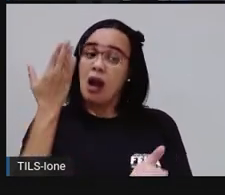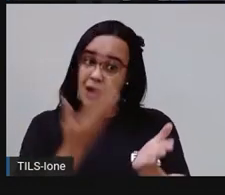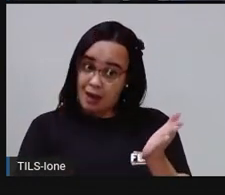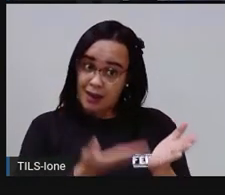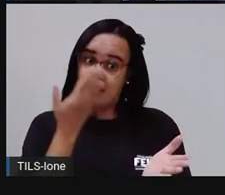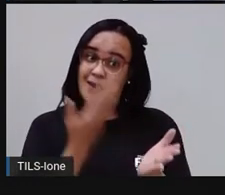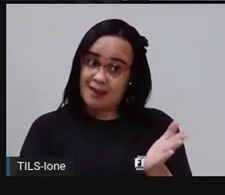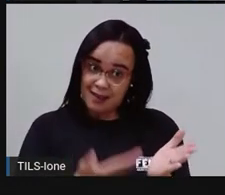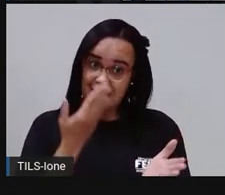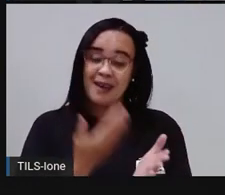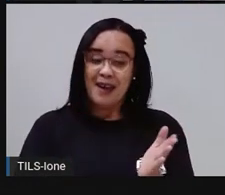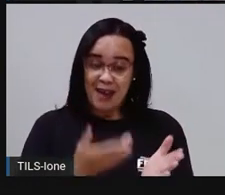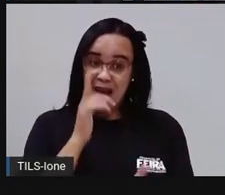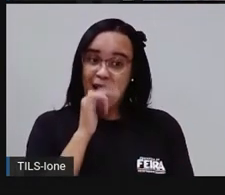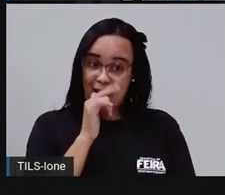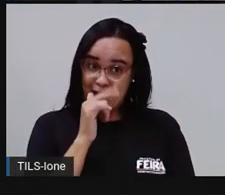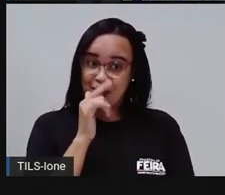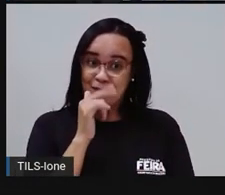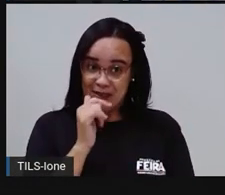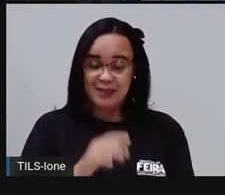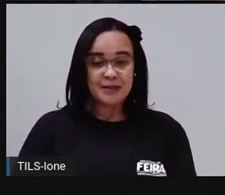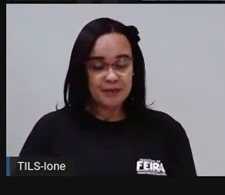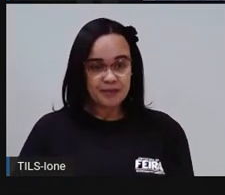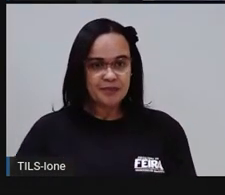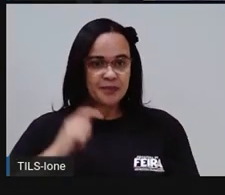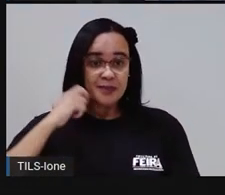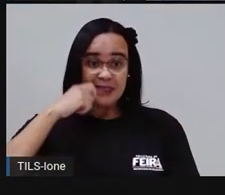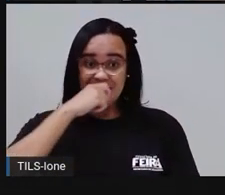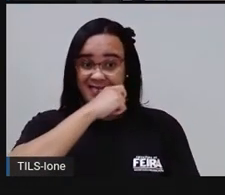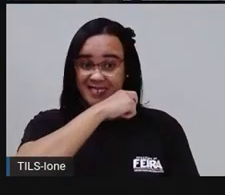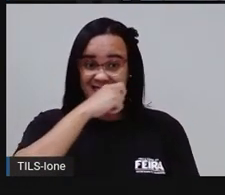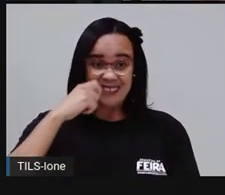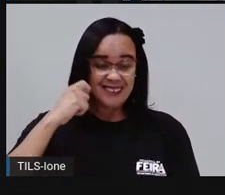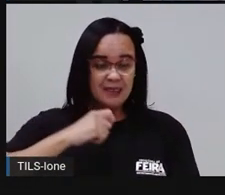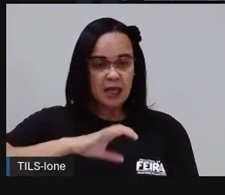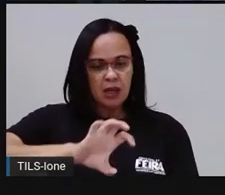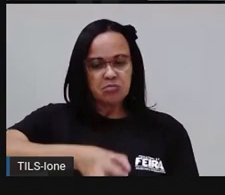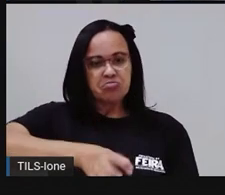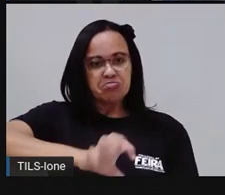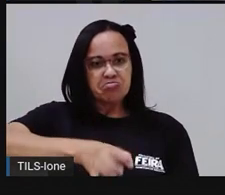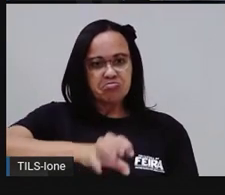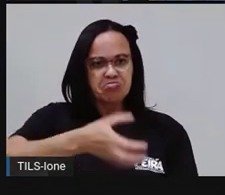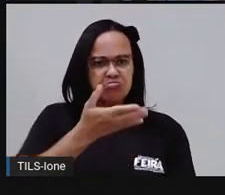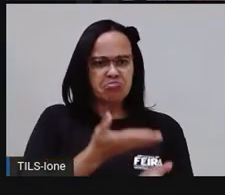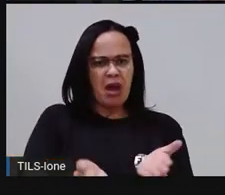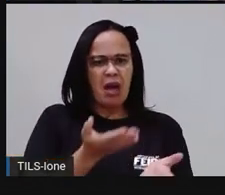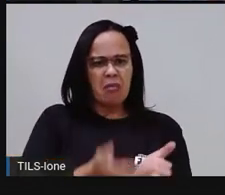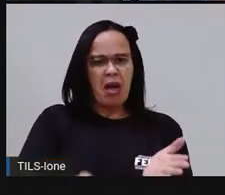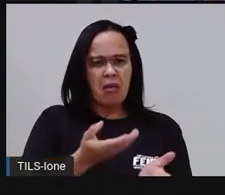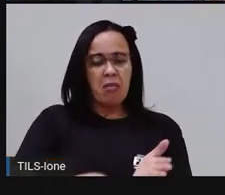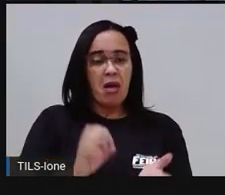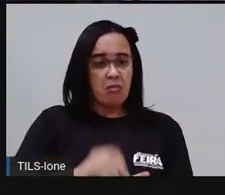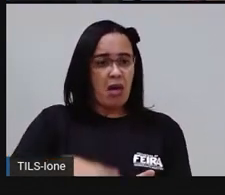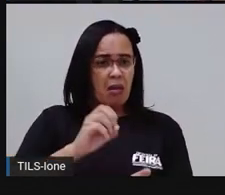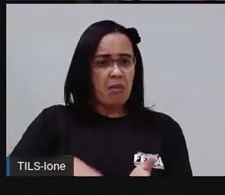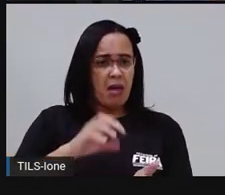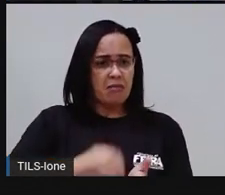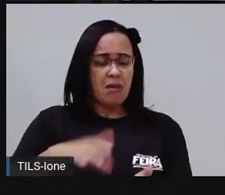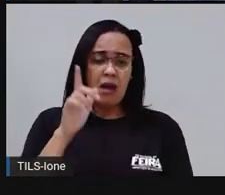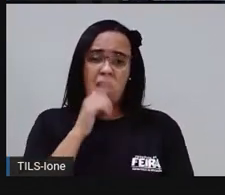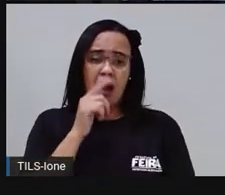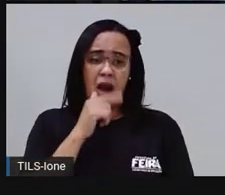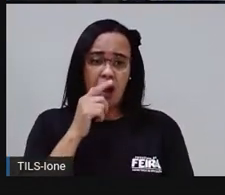Desperdiça, ó, a prova vai colocar aqui. Escovar os dentes com a torneira ligada, né? Está lá, ó, escovando,